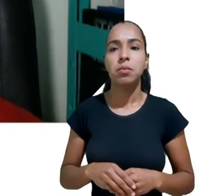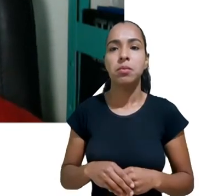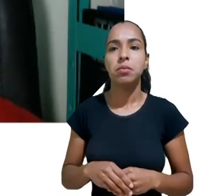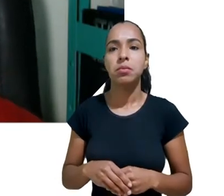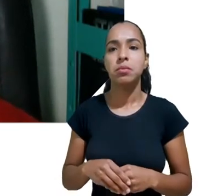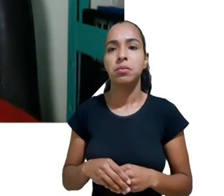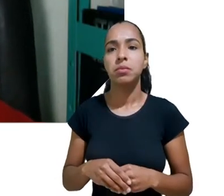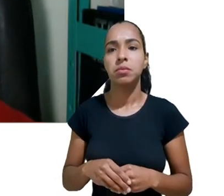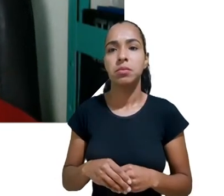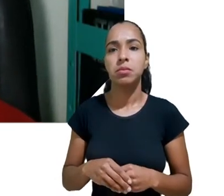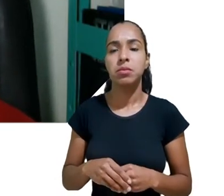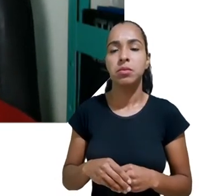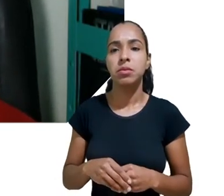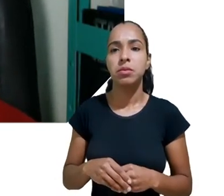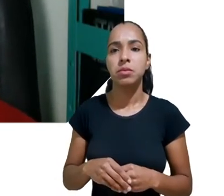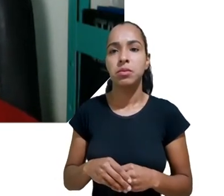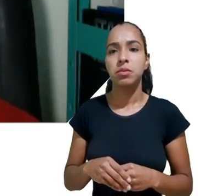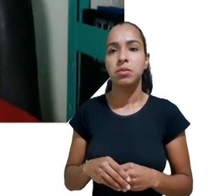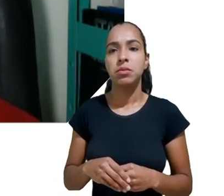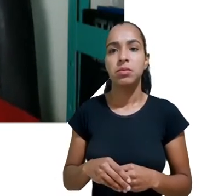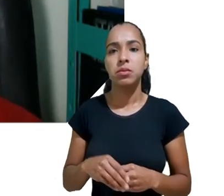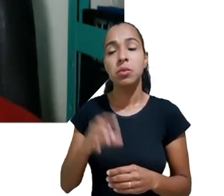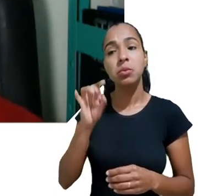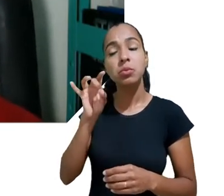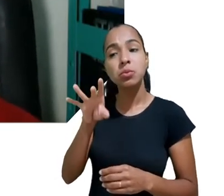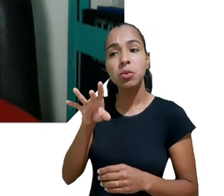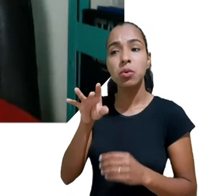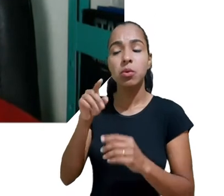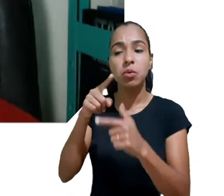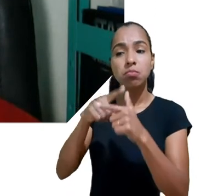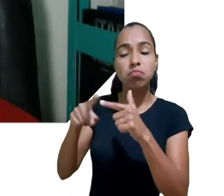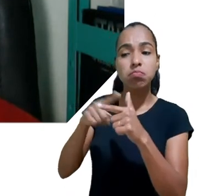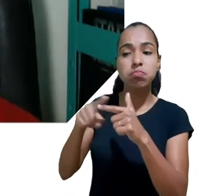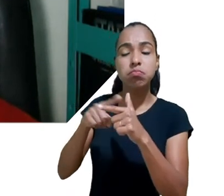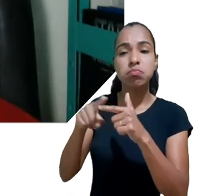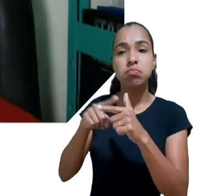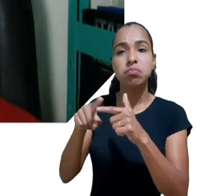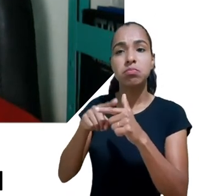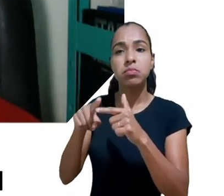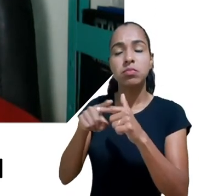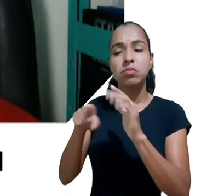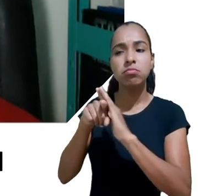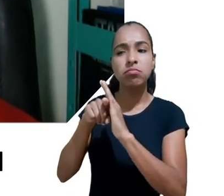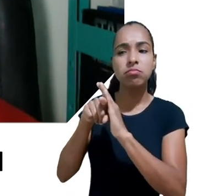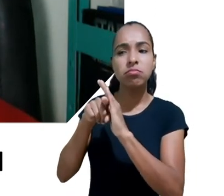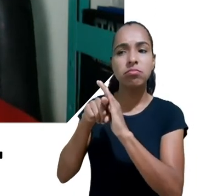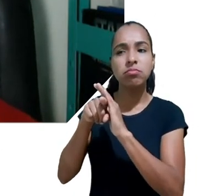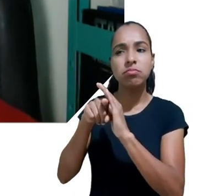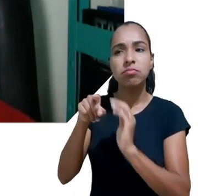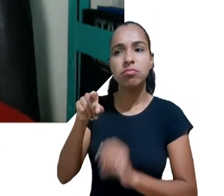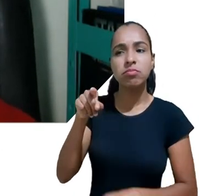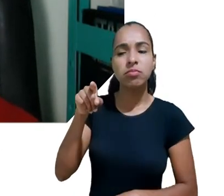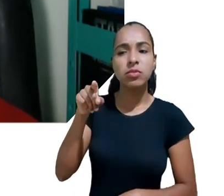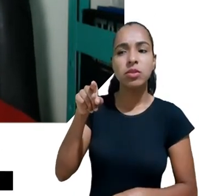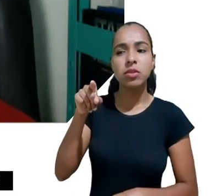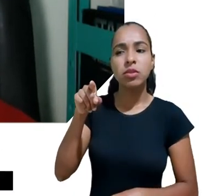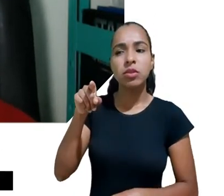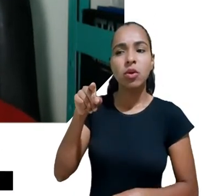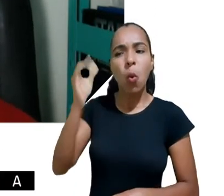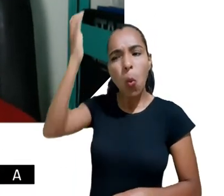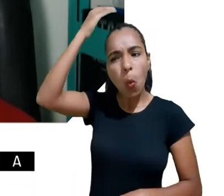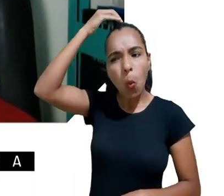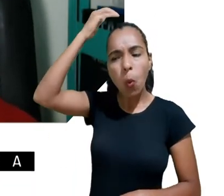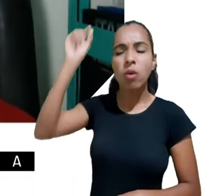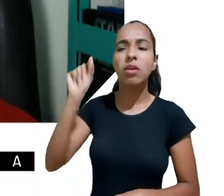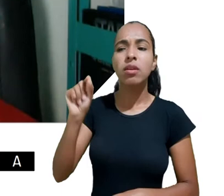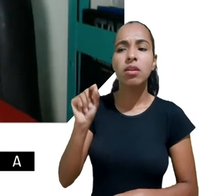para qualquer tipo de problema no sentido de quem é a culpa disso mas individualmente mesmo com os limites das nossas